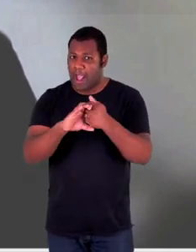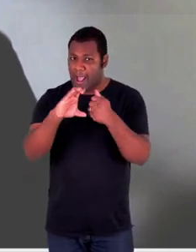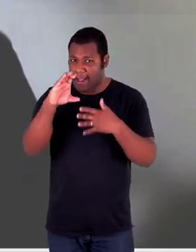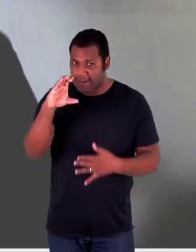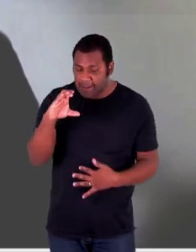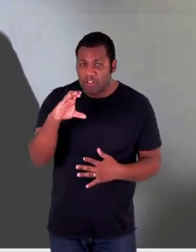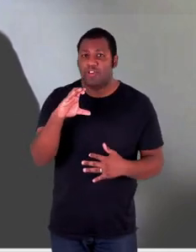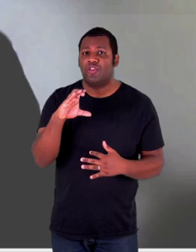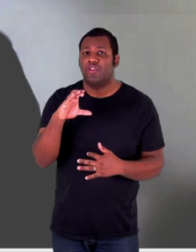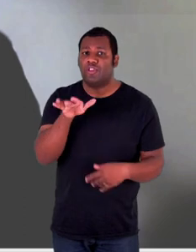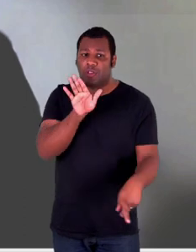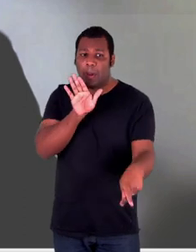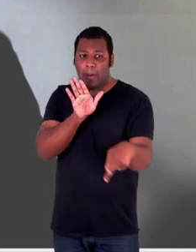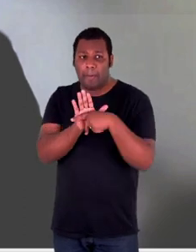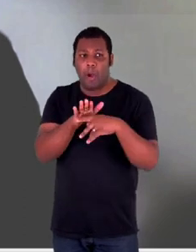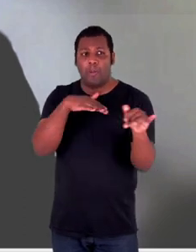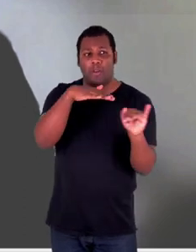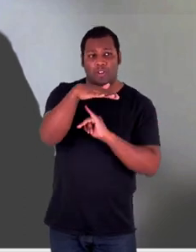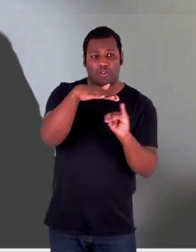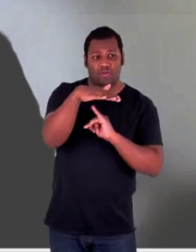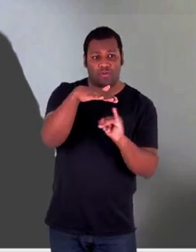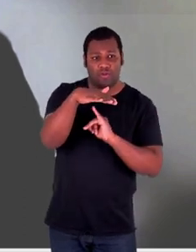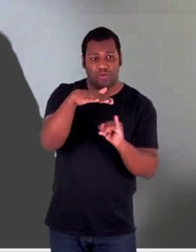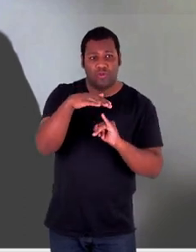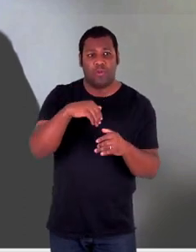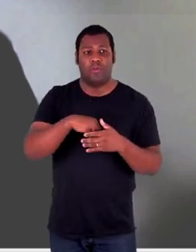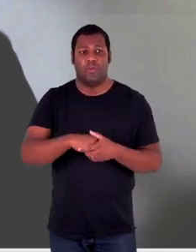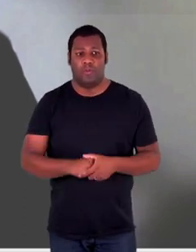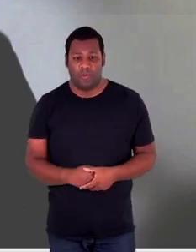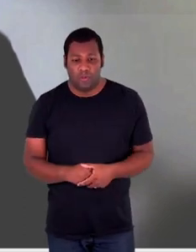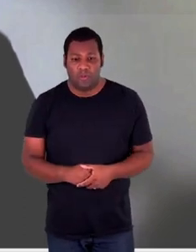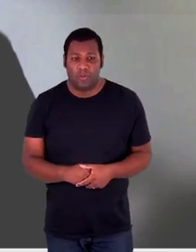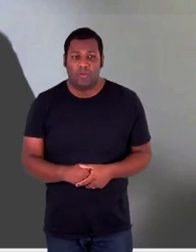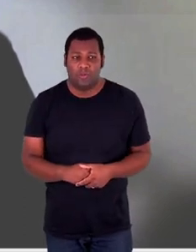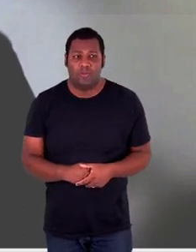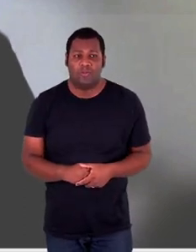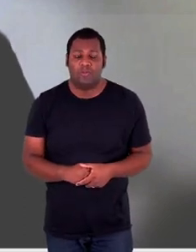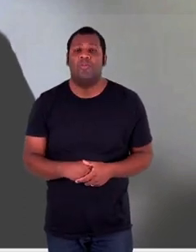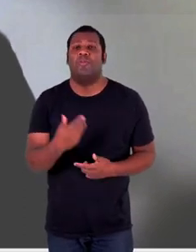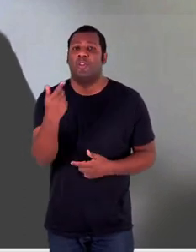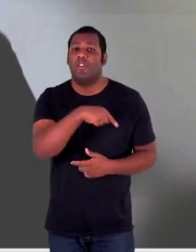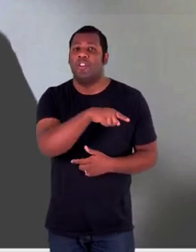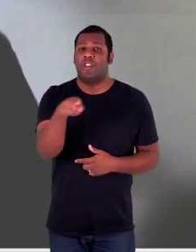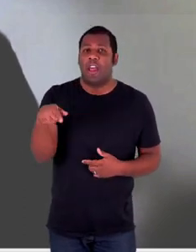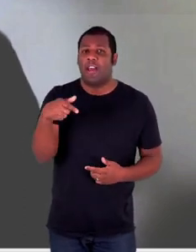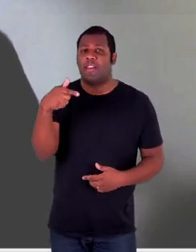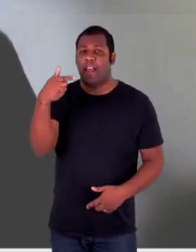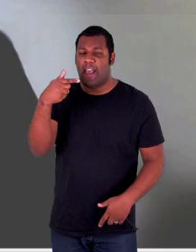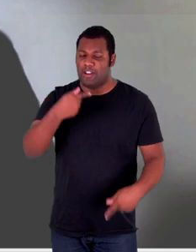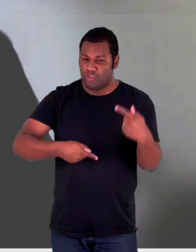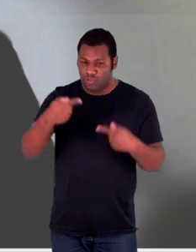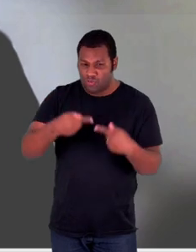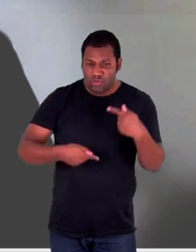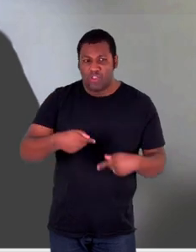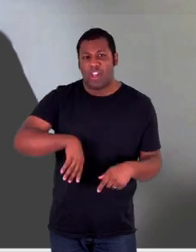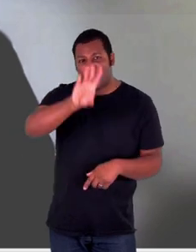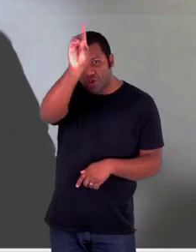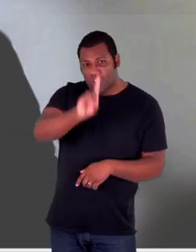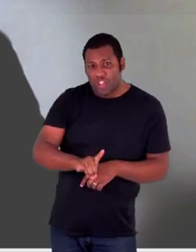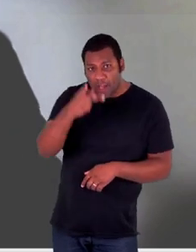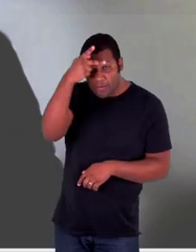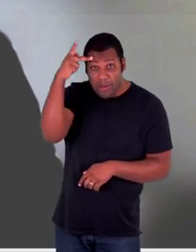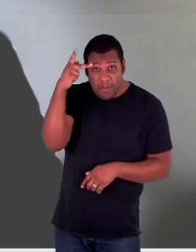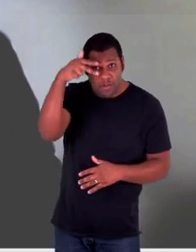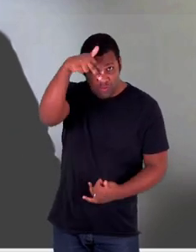seja, o que eu quero dizer, eu sempre comento isso com os colegas de uma maneira geral, ou quando nós dialogamos sobre direitos de vítimas, é que nós estamos